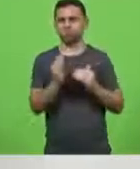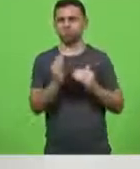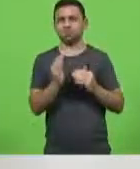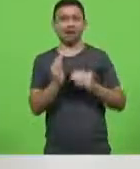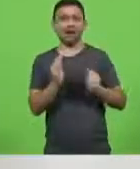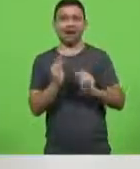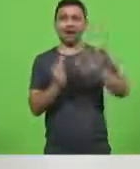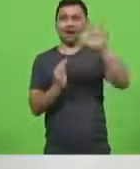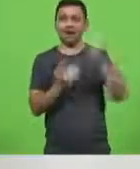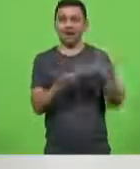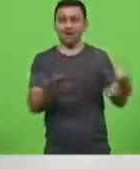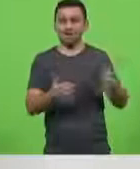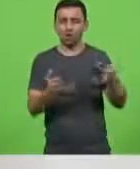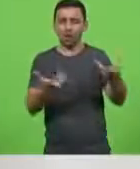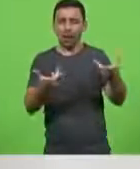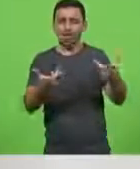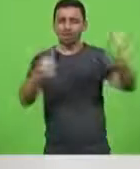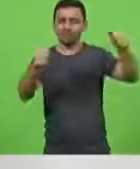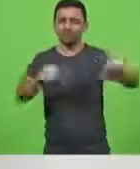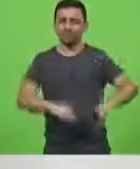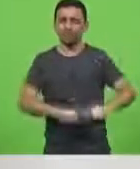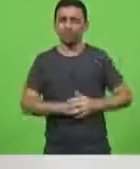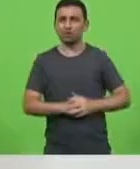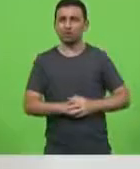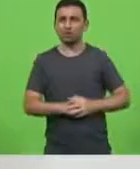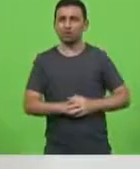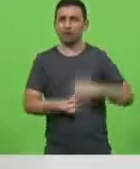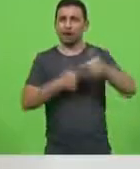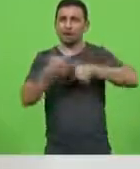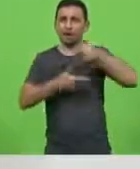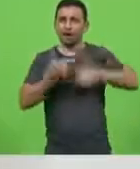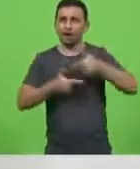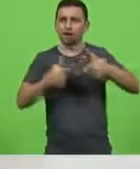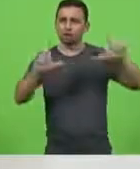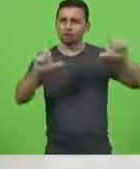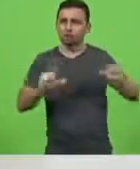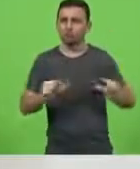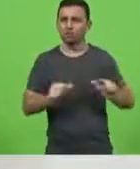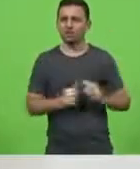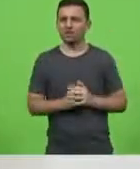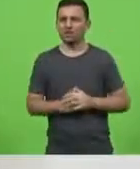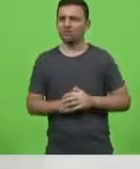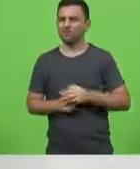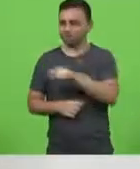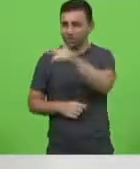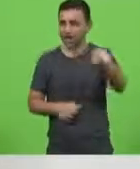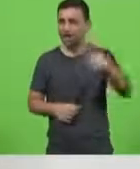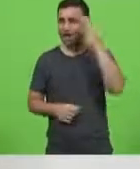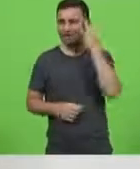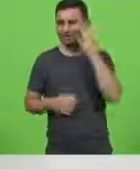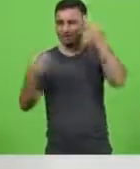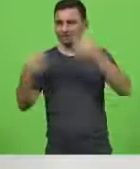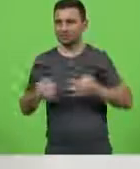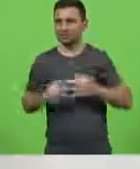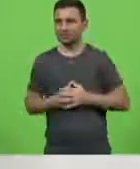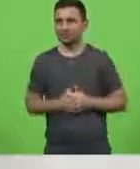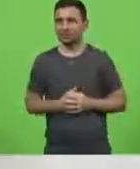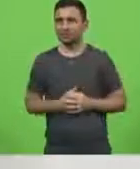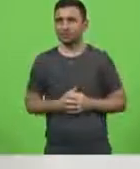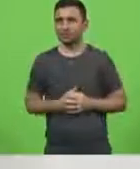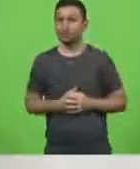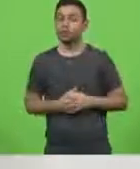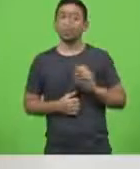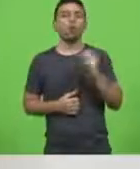qualidade seja menor que a quantidade de serviço seja reduzido o senhor acha isso correto? ou talvez o